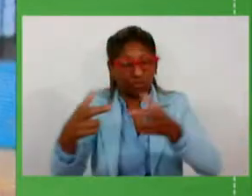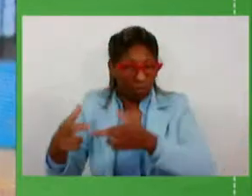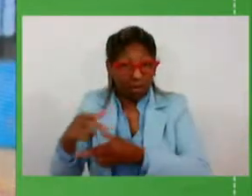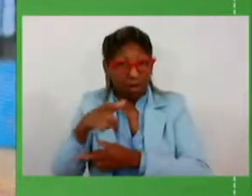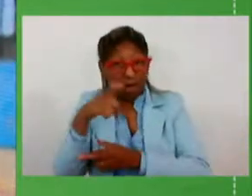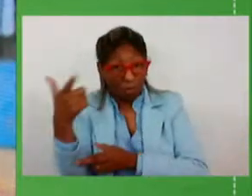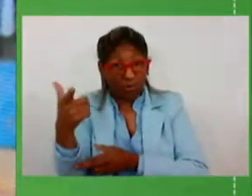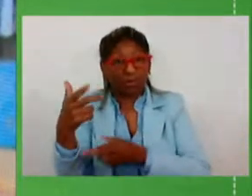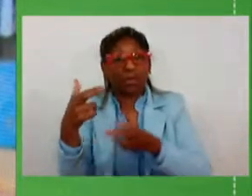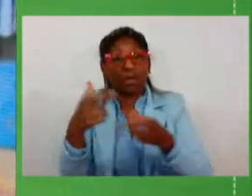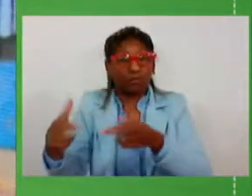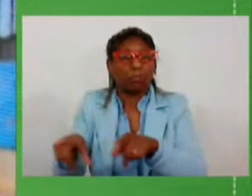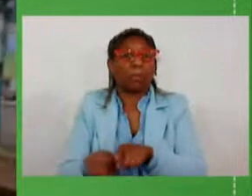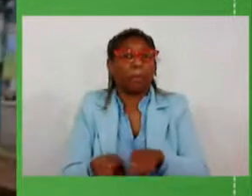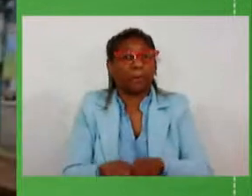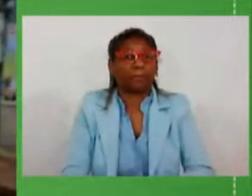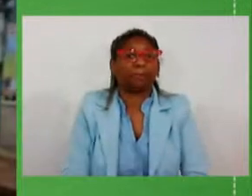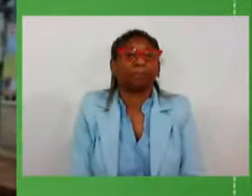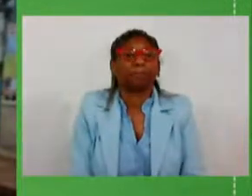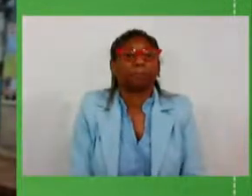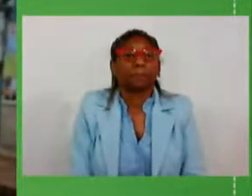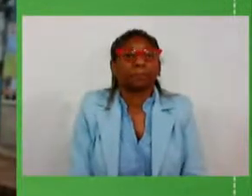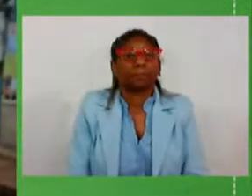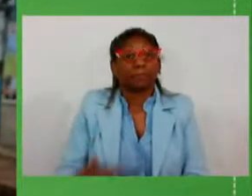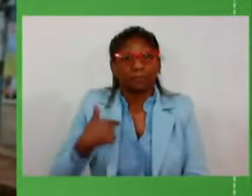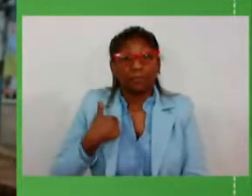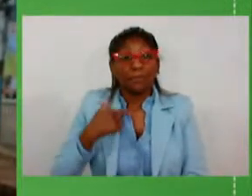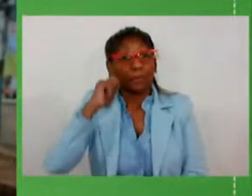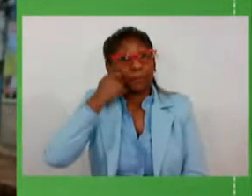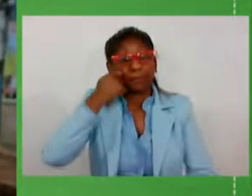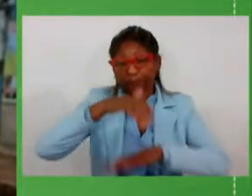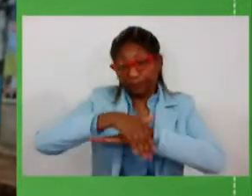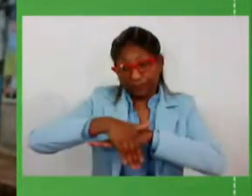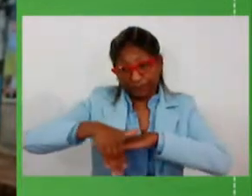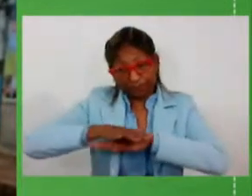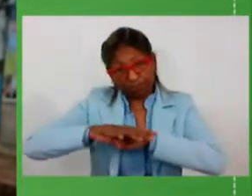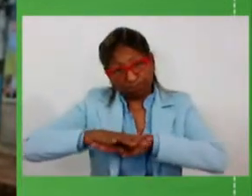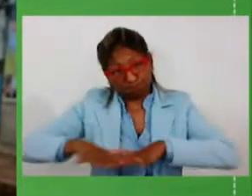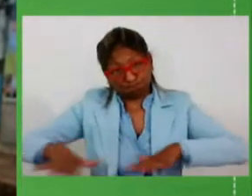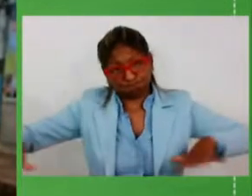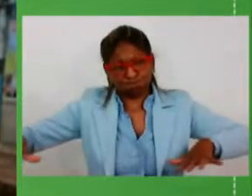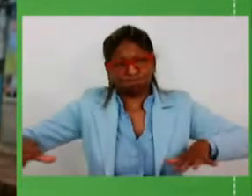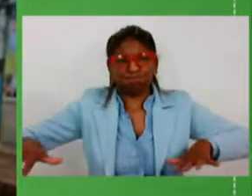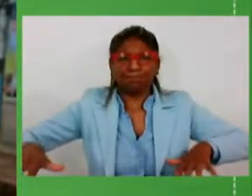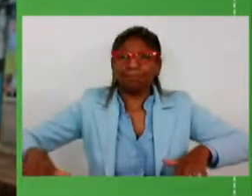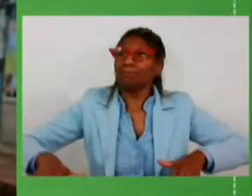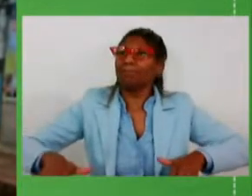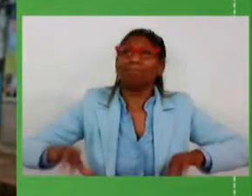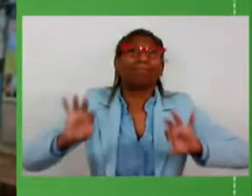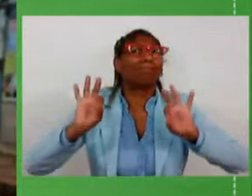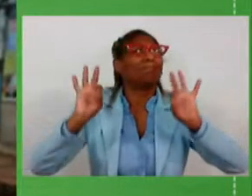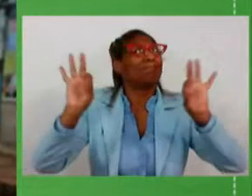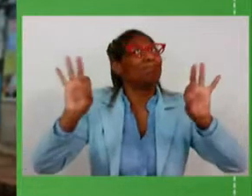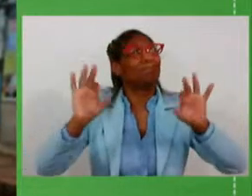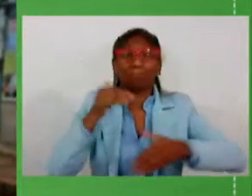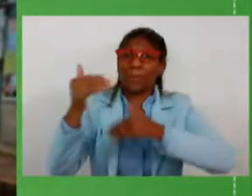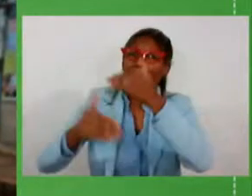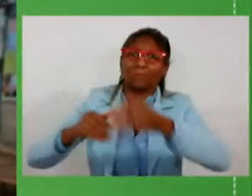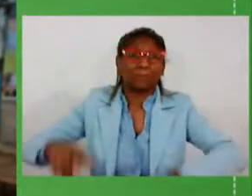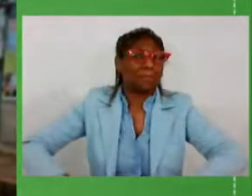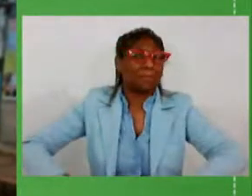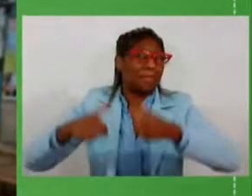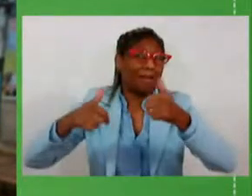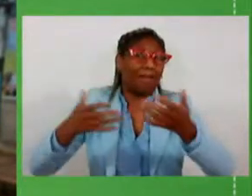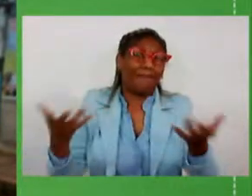Funcional com a estrada com o asfaltamento seria um progresso maior então